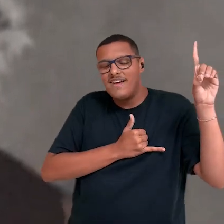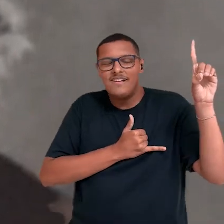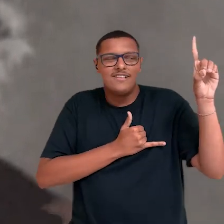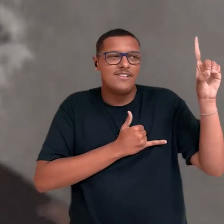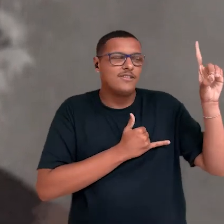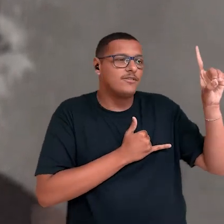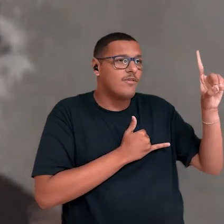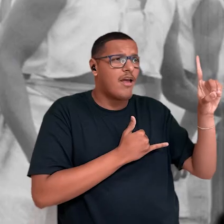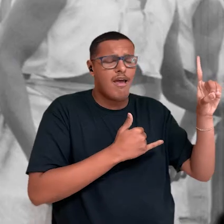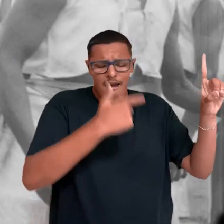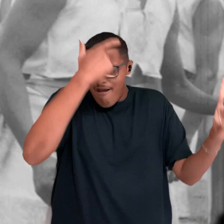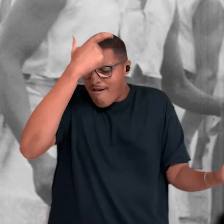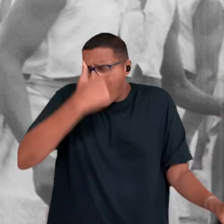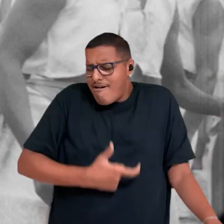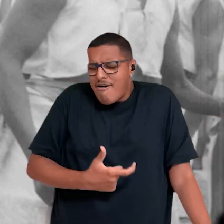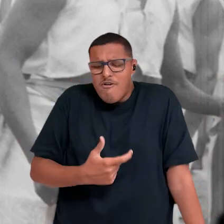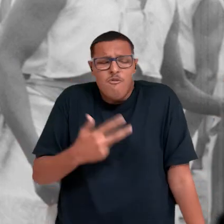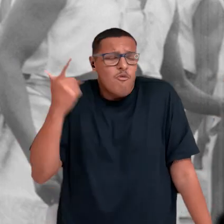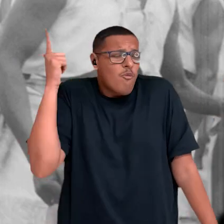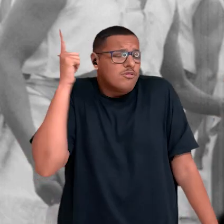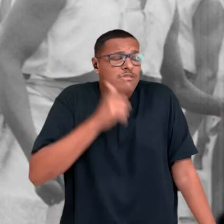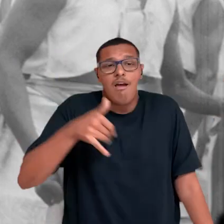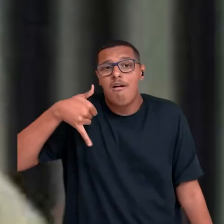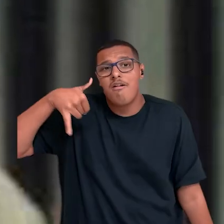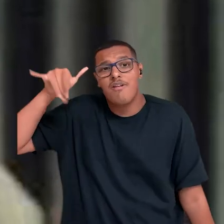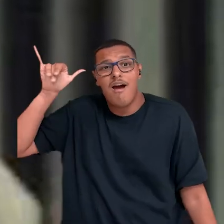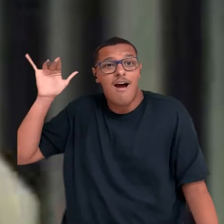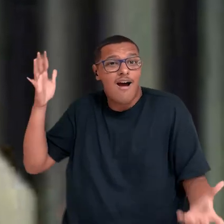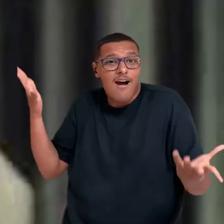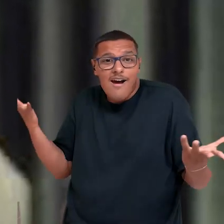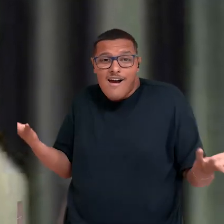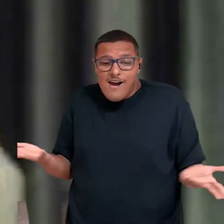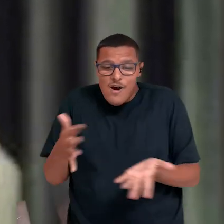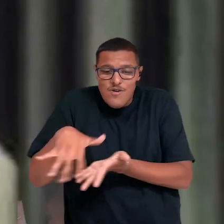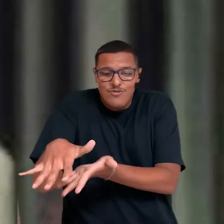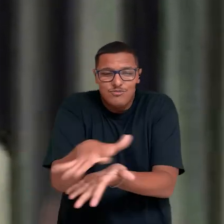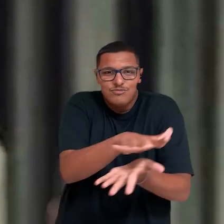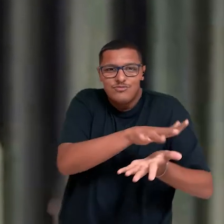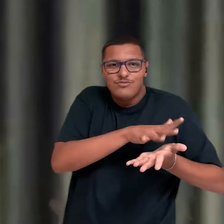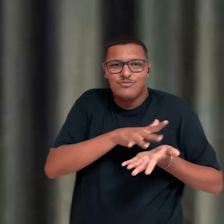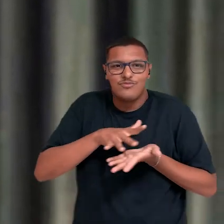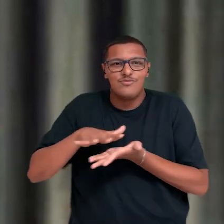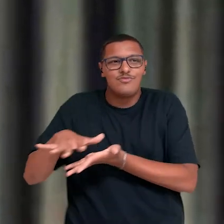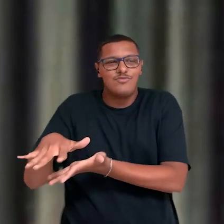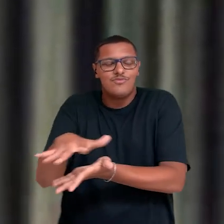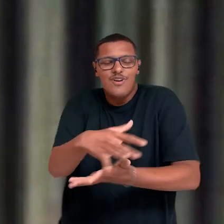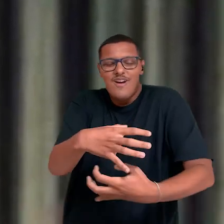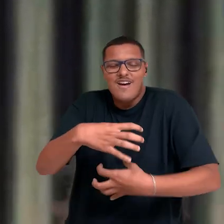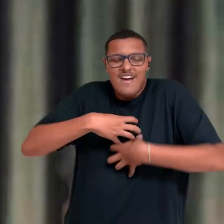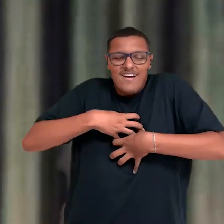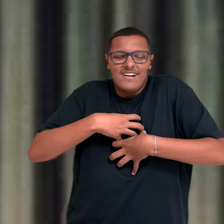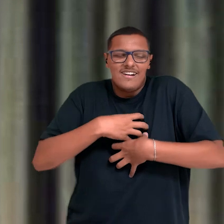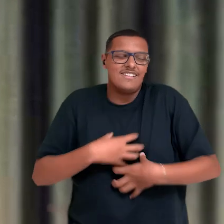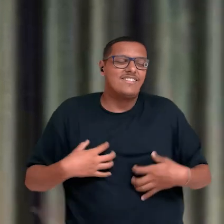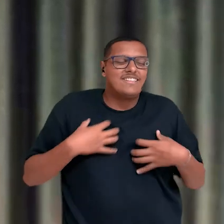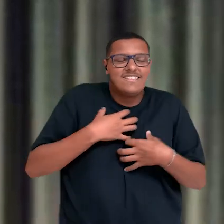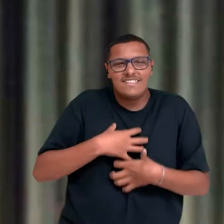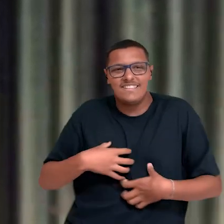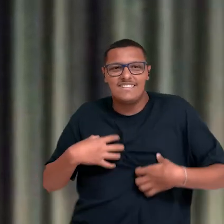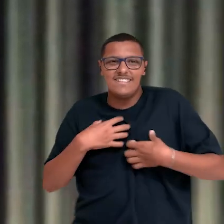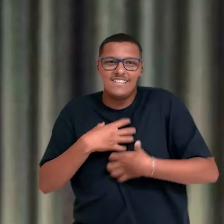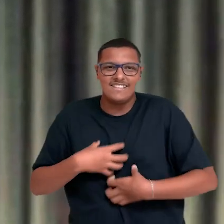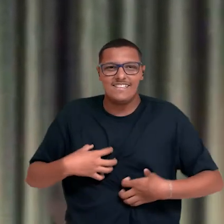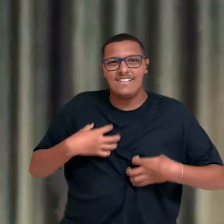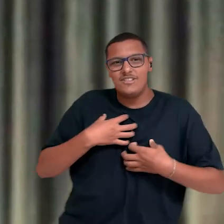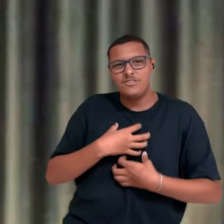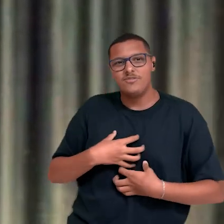eu não posso evitar a tentação.